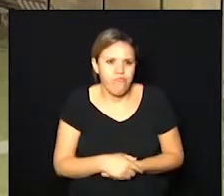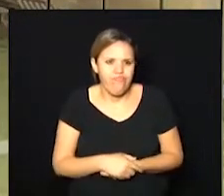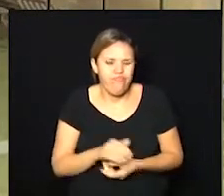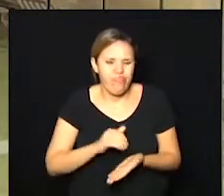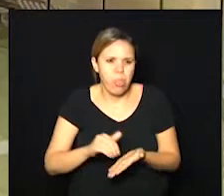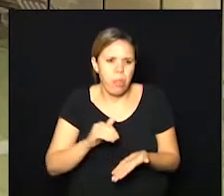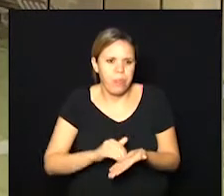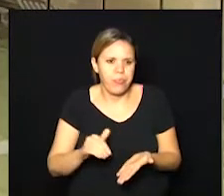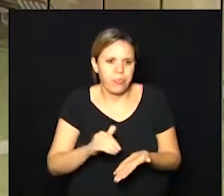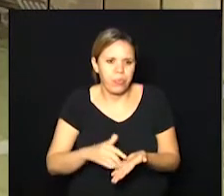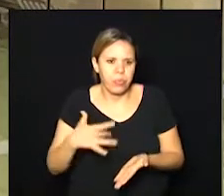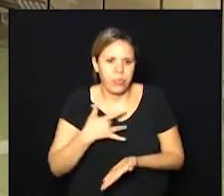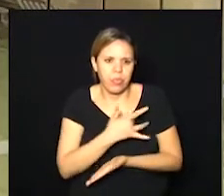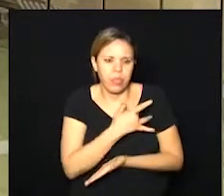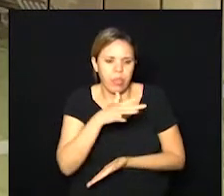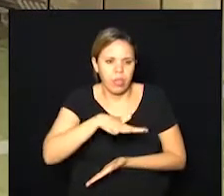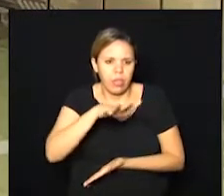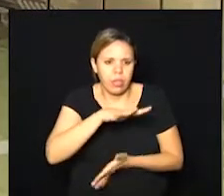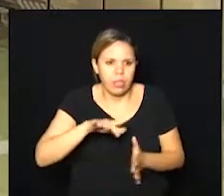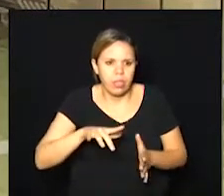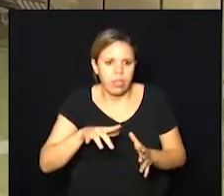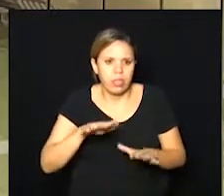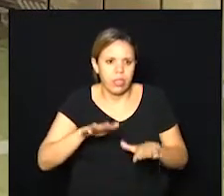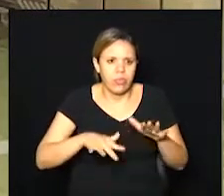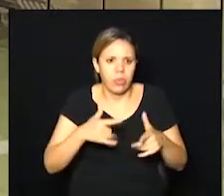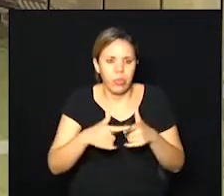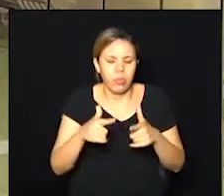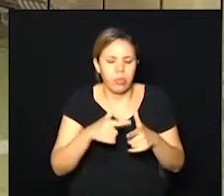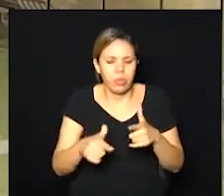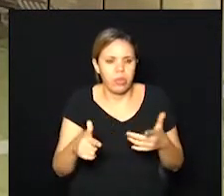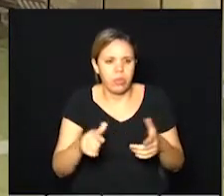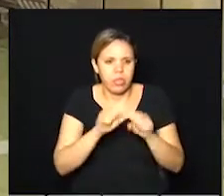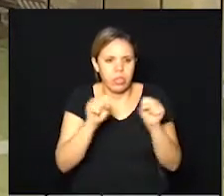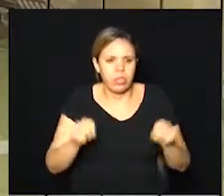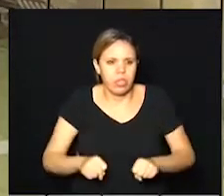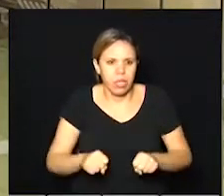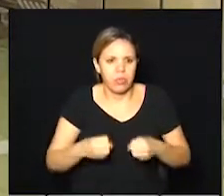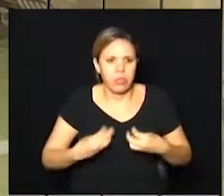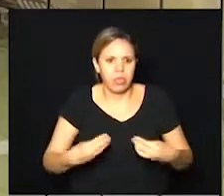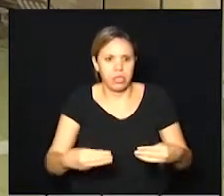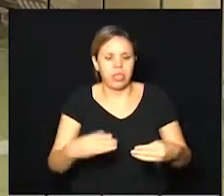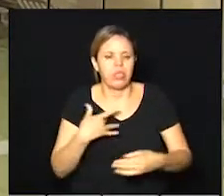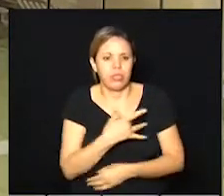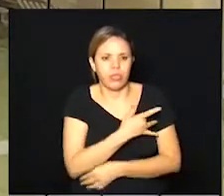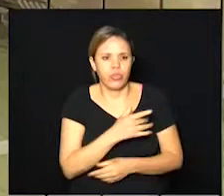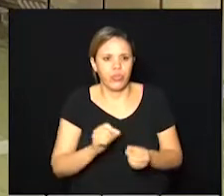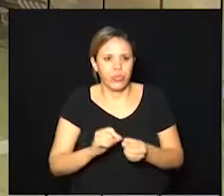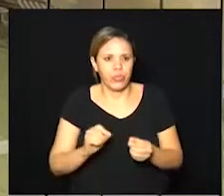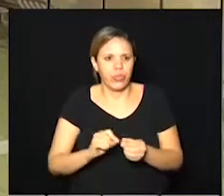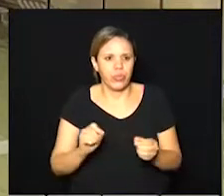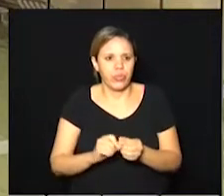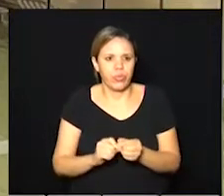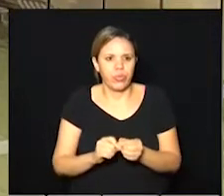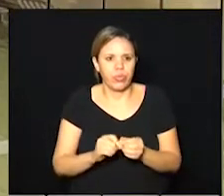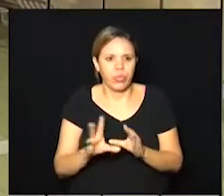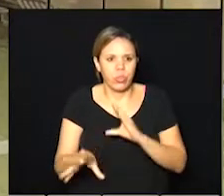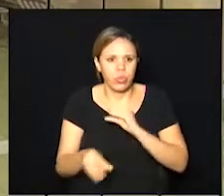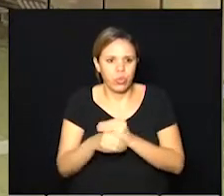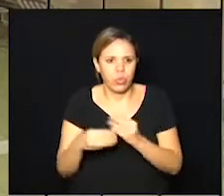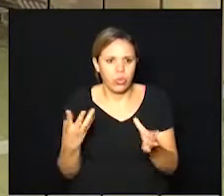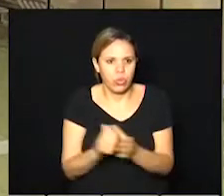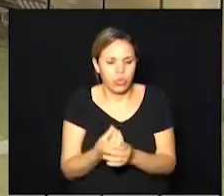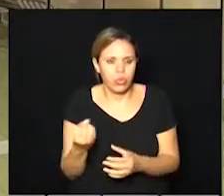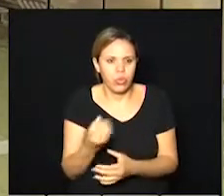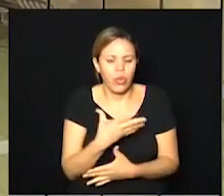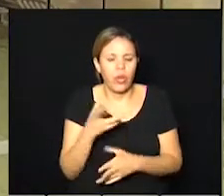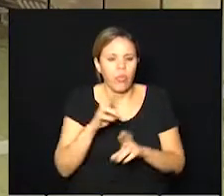Secretaria Municipal de Saúde enfrentou no sistema do Ministério da Saúde. E foi feita, então, uma atualização dos dados e nós